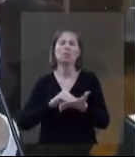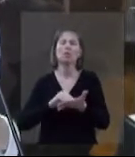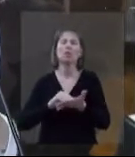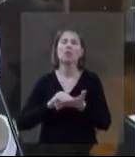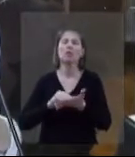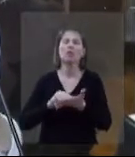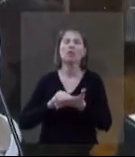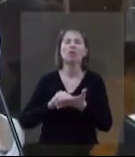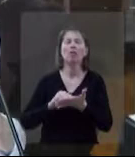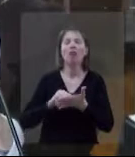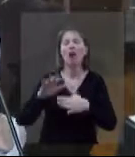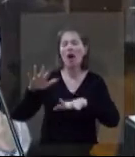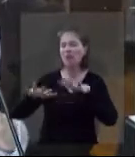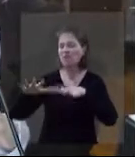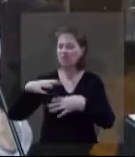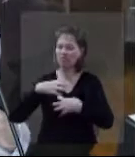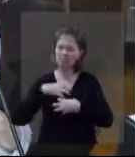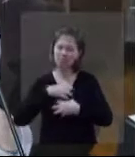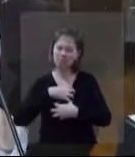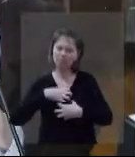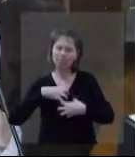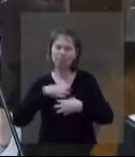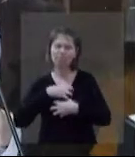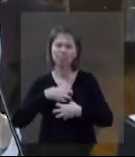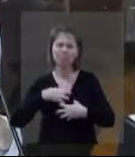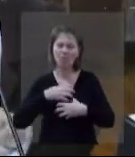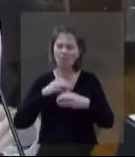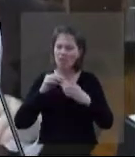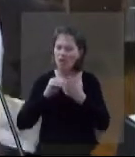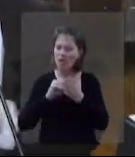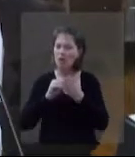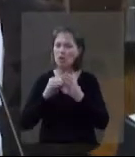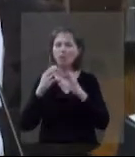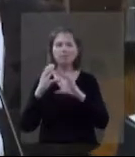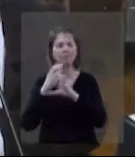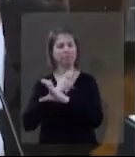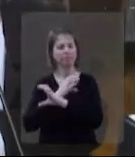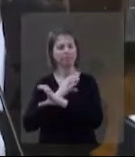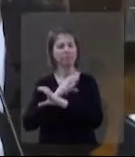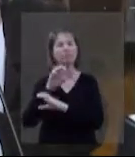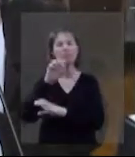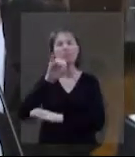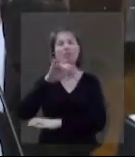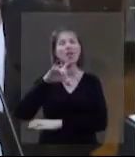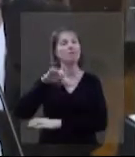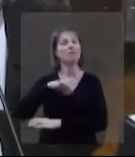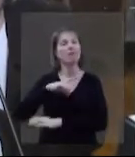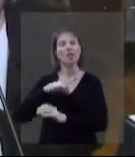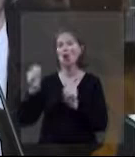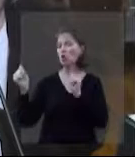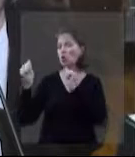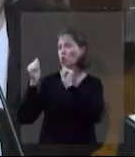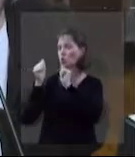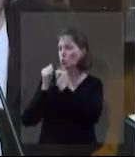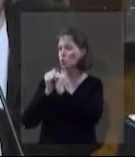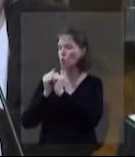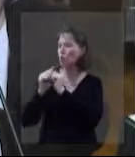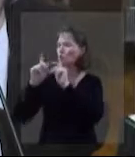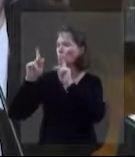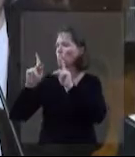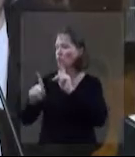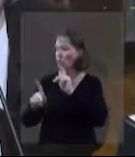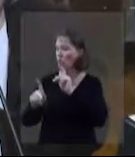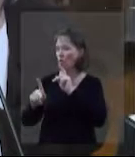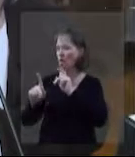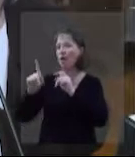uma desilusão. Mas, às a gente se sente sozinho, incompleto. Então, quando a gente tem do lado uma pessoa que te completa e o completar é dizer